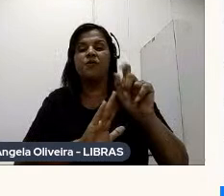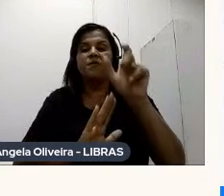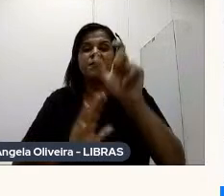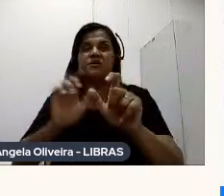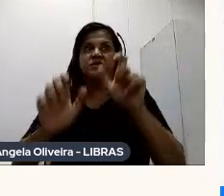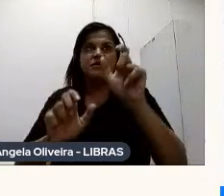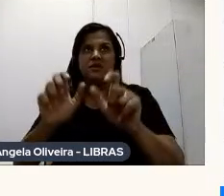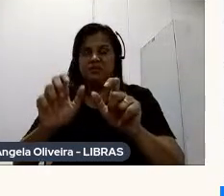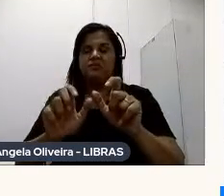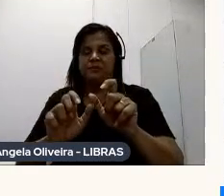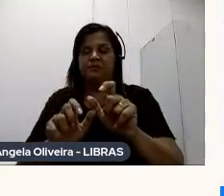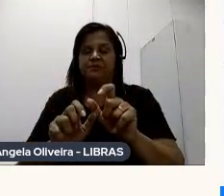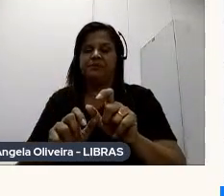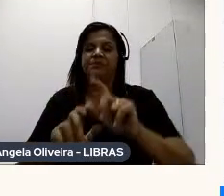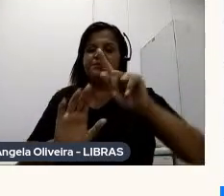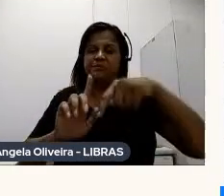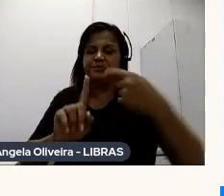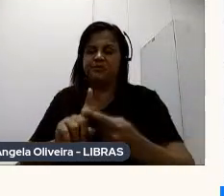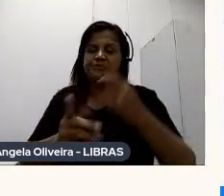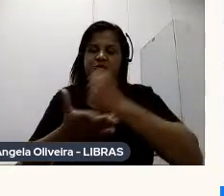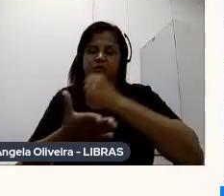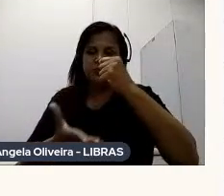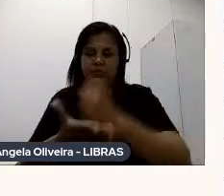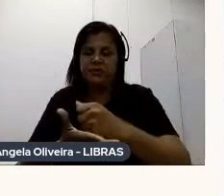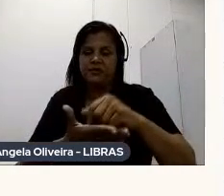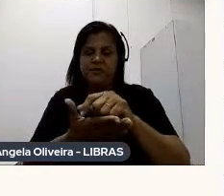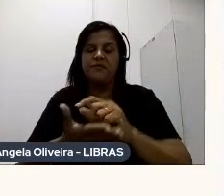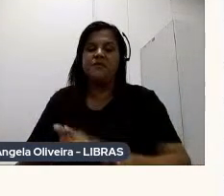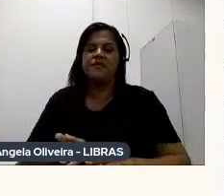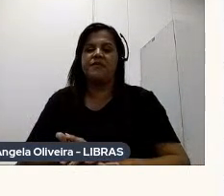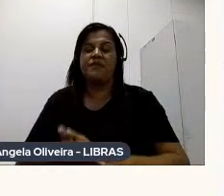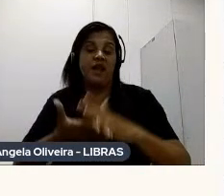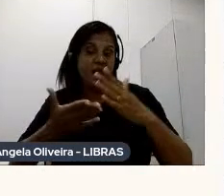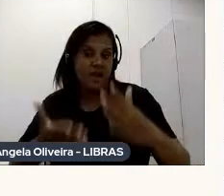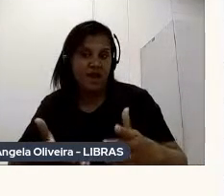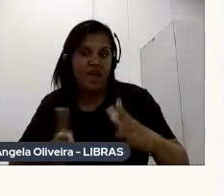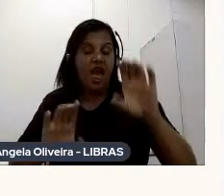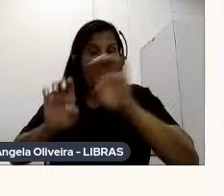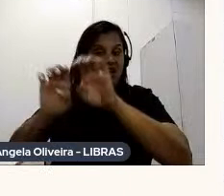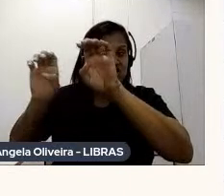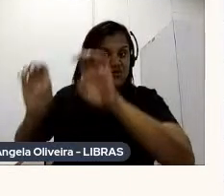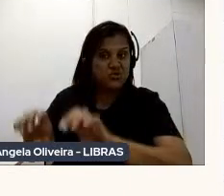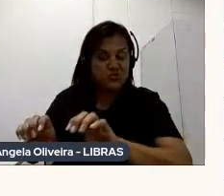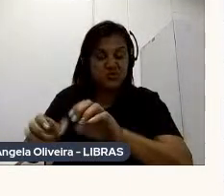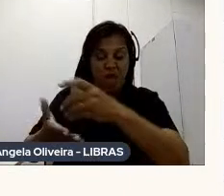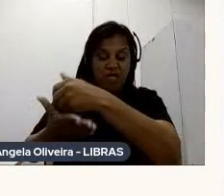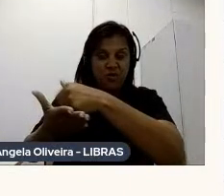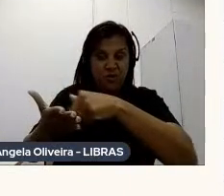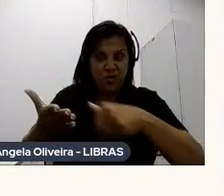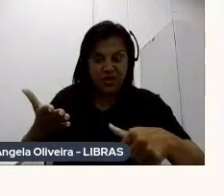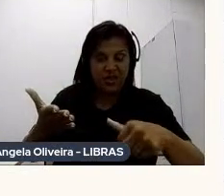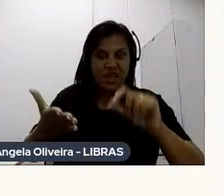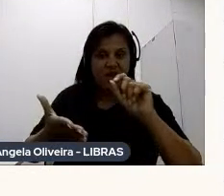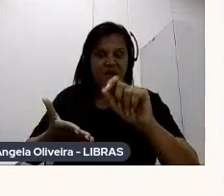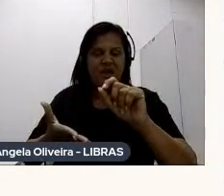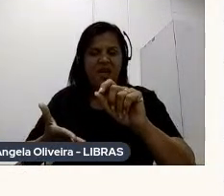misturava Mais uma vez Documentário e ficção A estrutura Do roteiro Ela